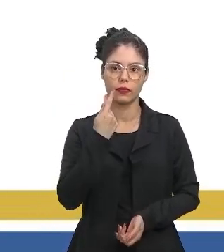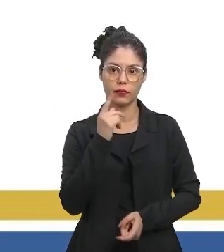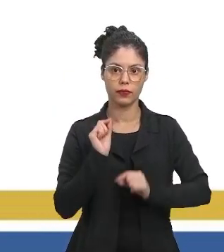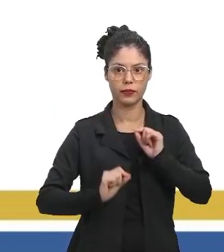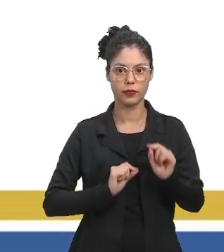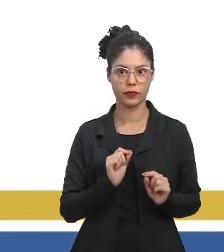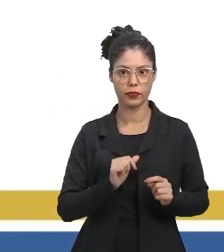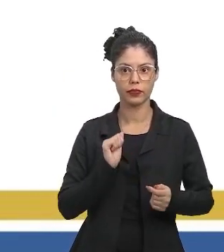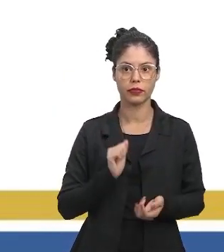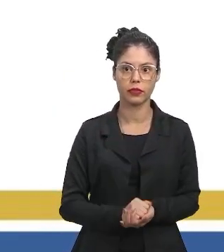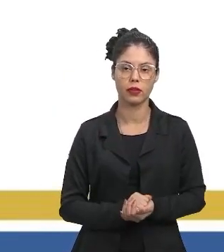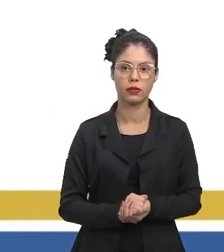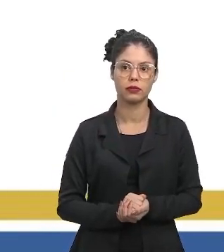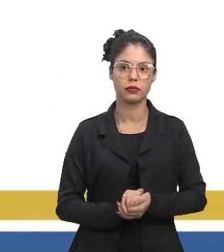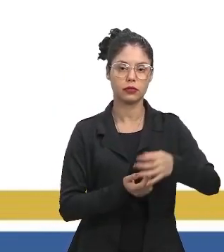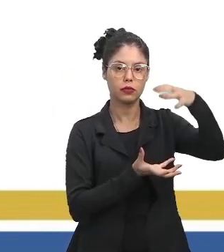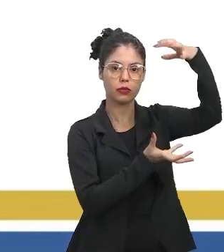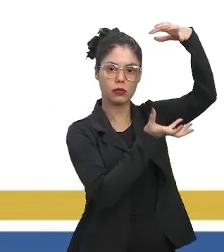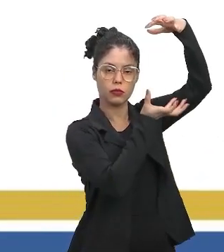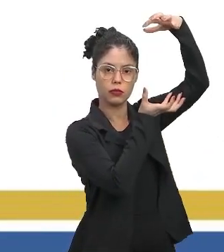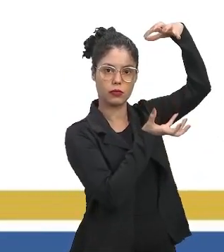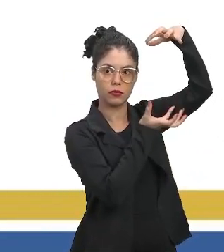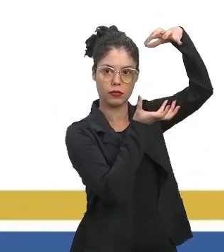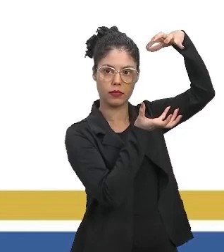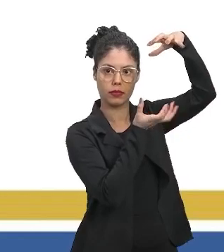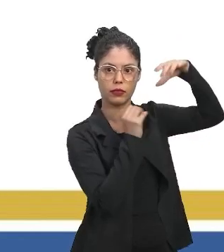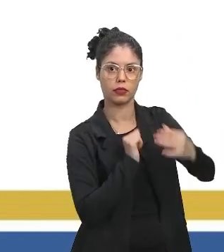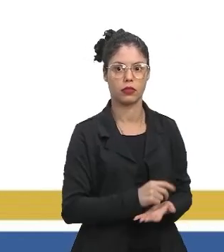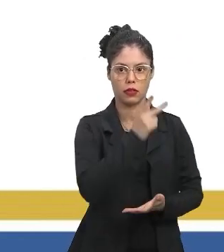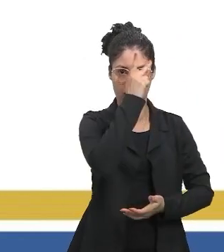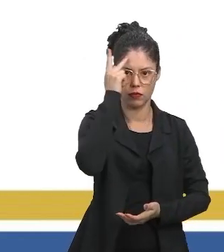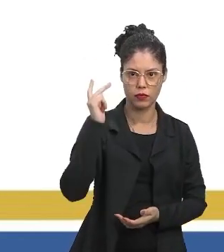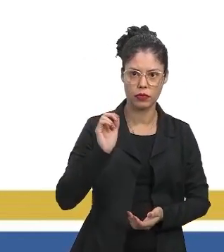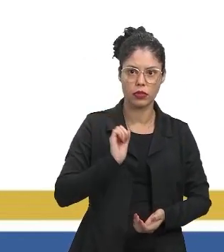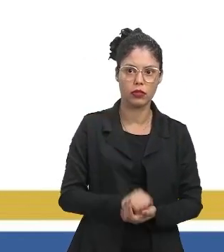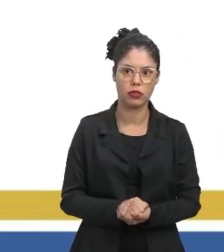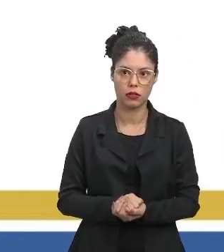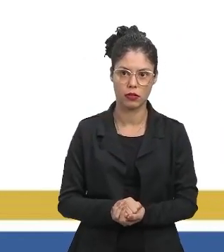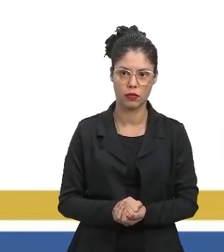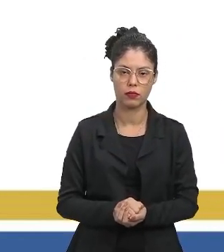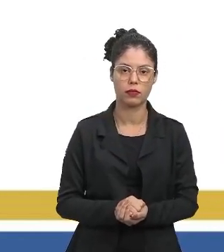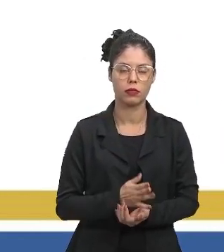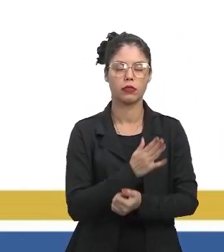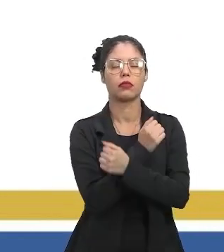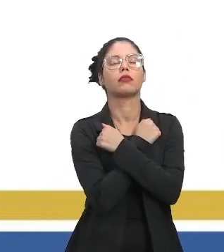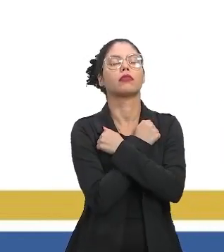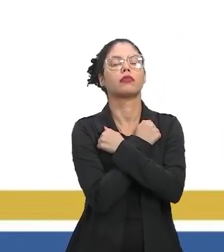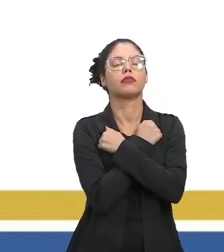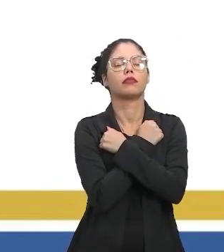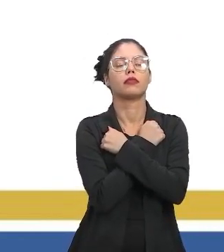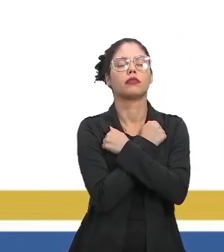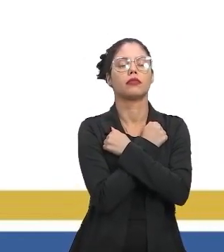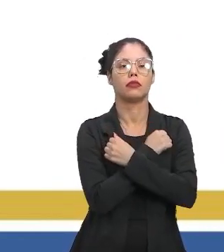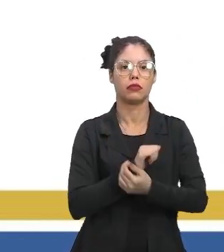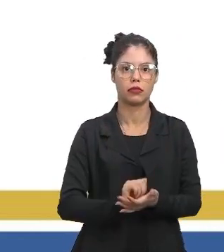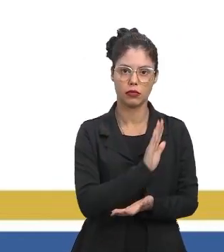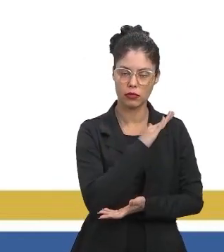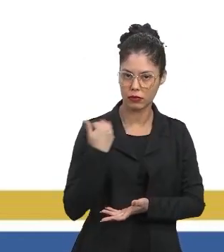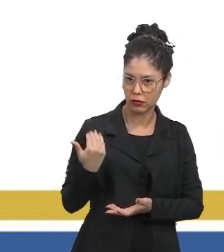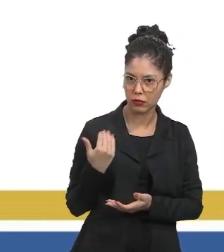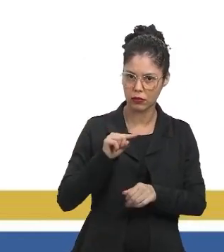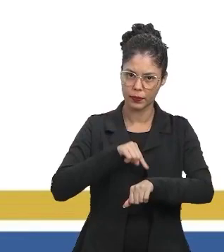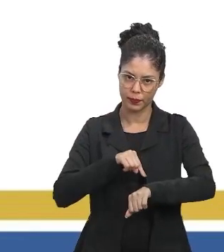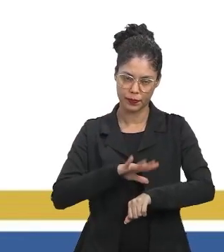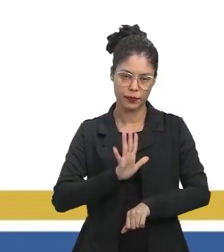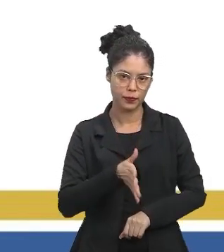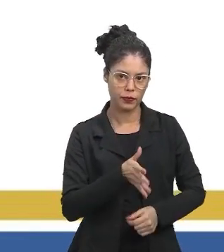uma colméria, lá uma pessoa, o túmulo de uma pessoa que faleceu há algum tempo,